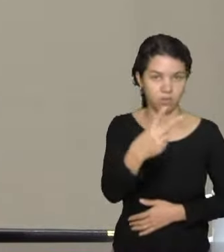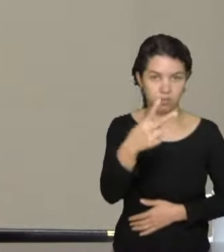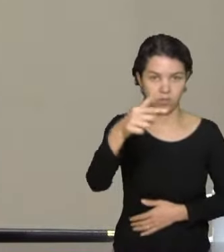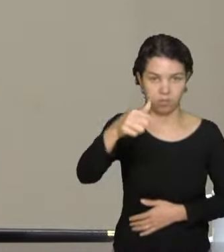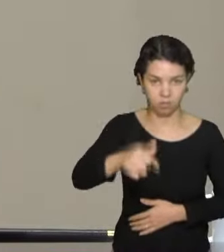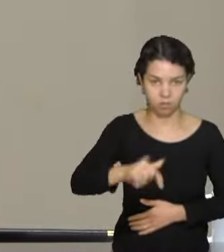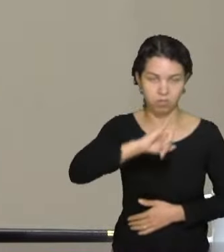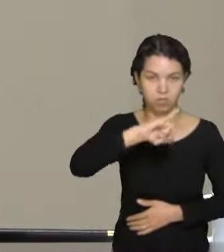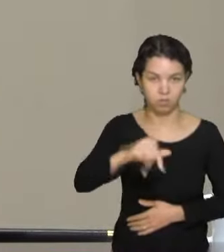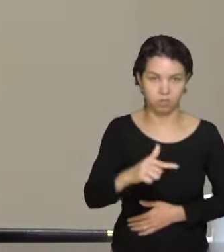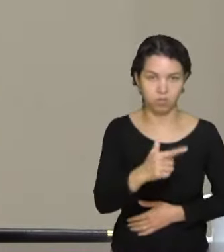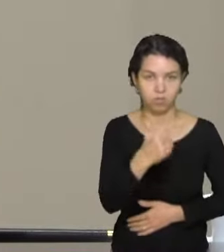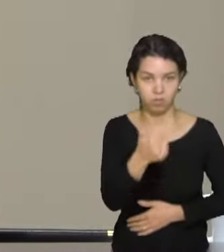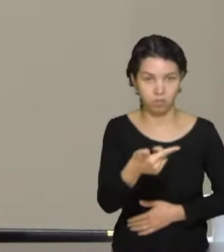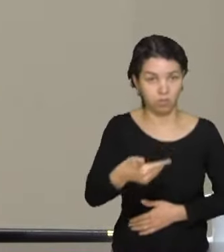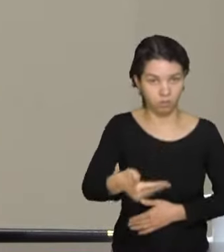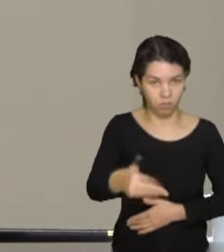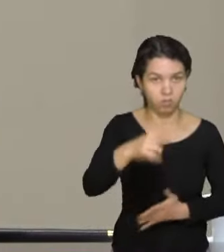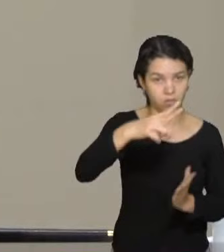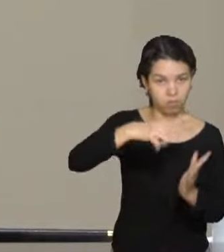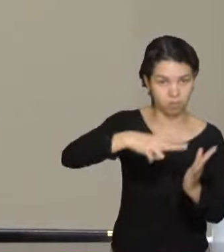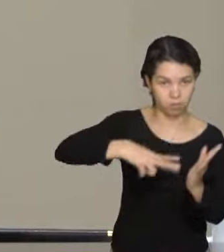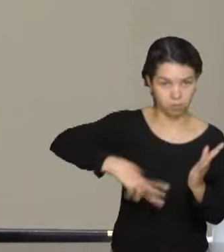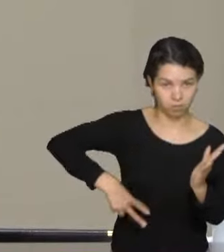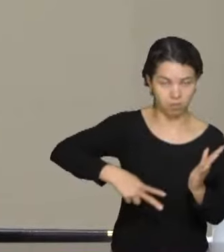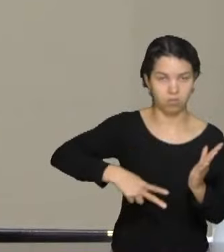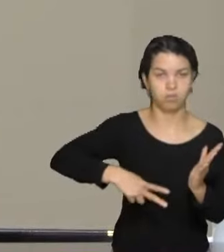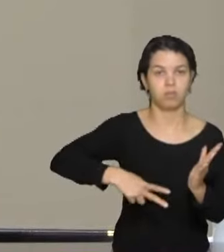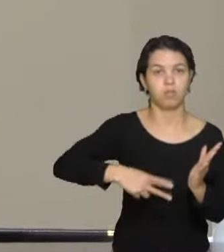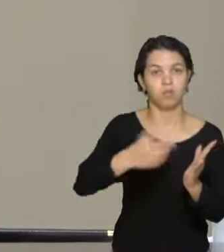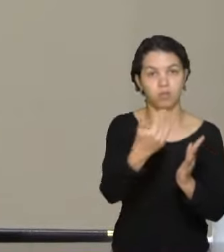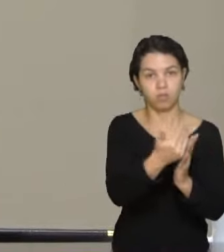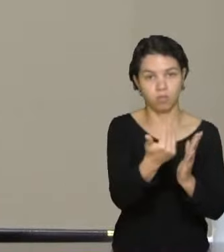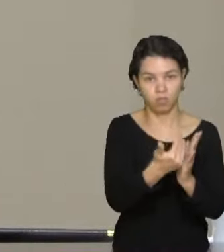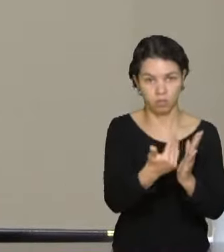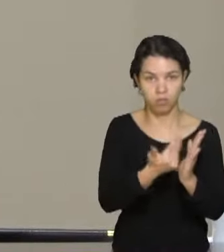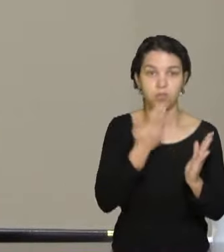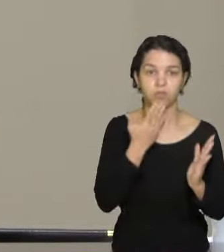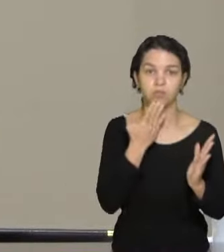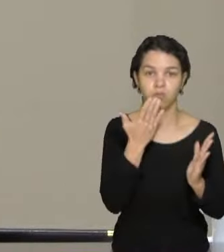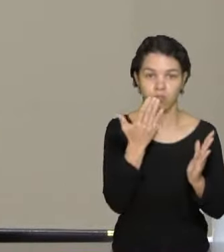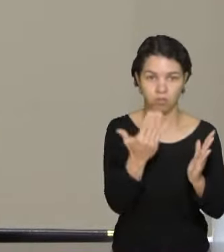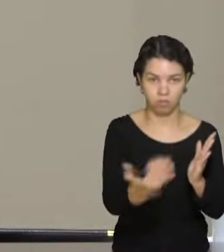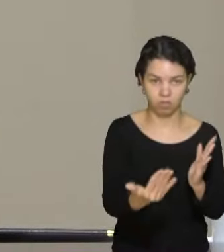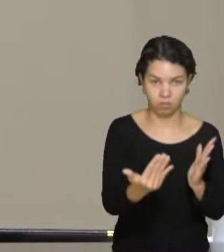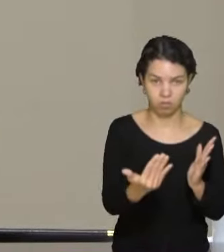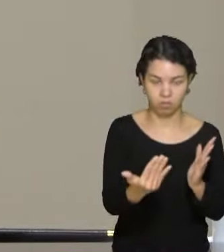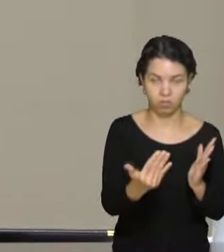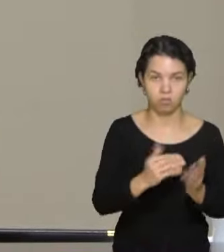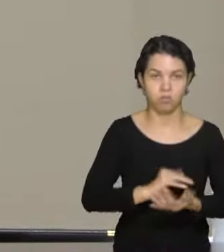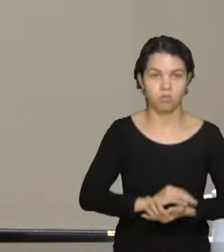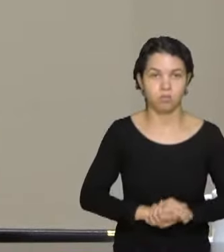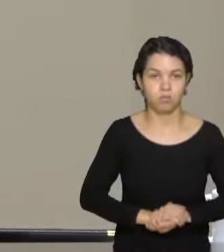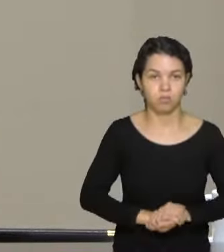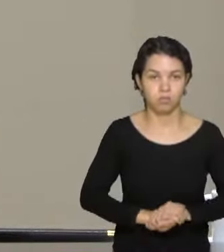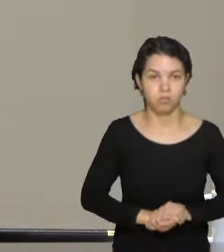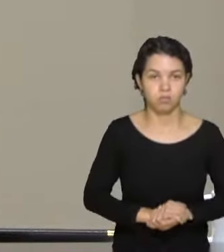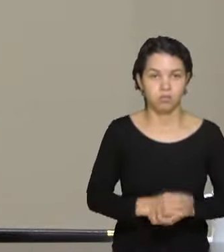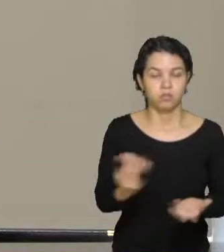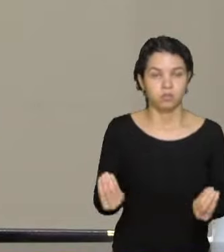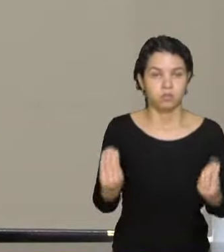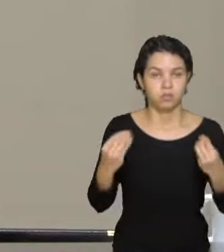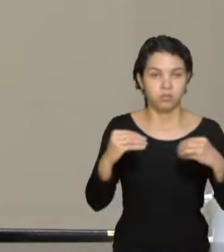feita a leitura do deferimento do requerimento de instalação